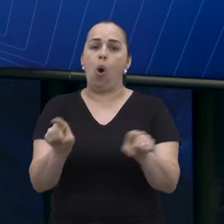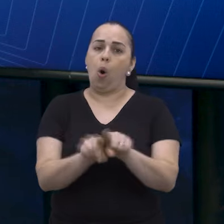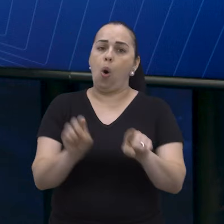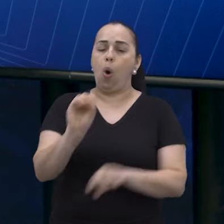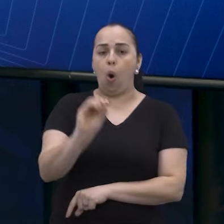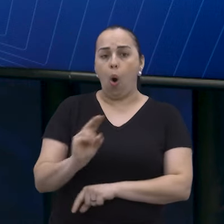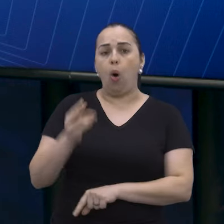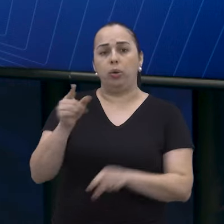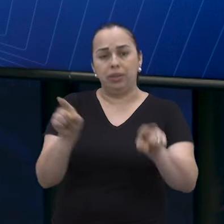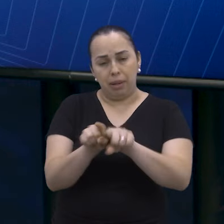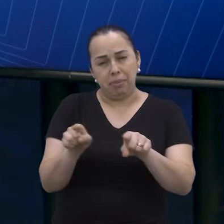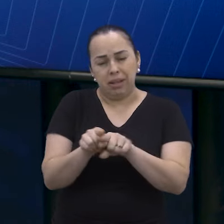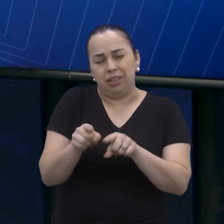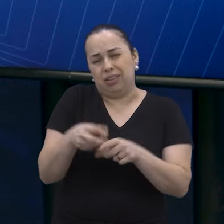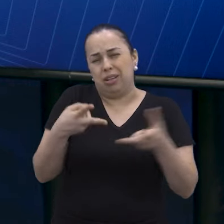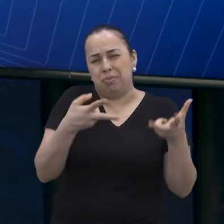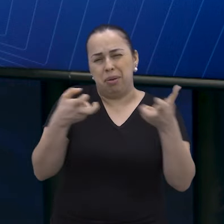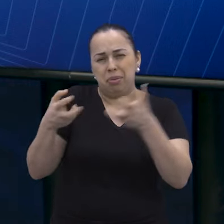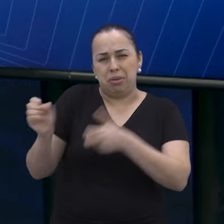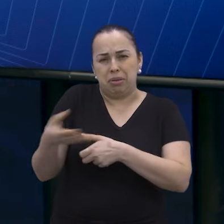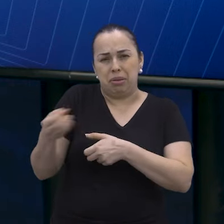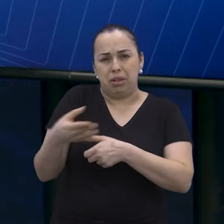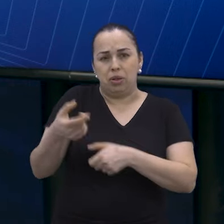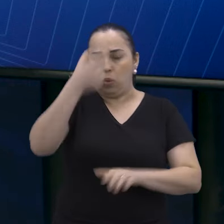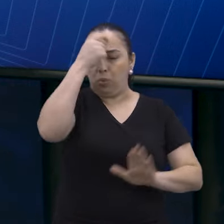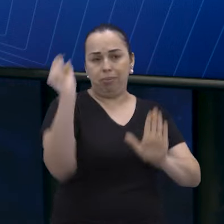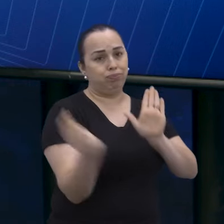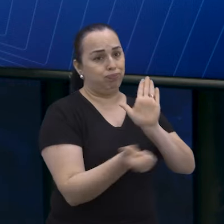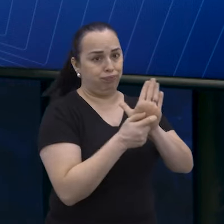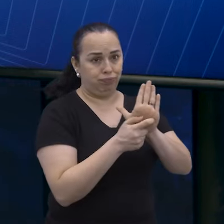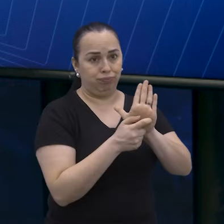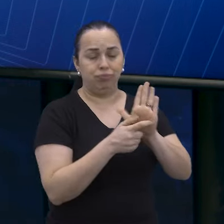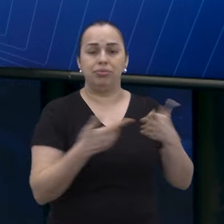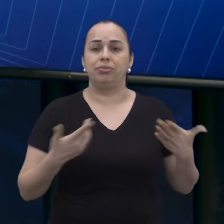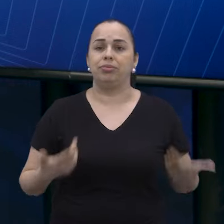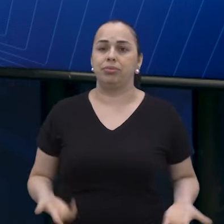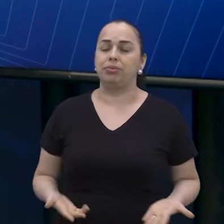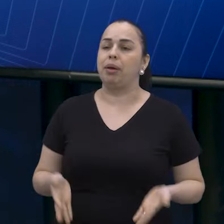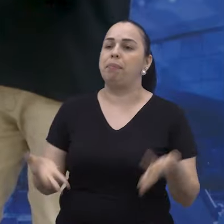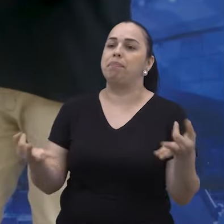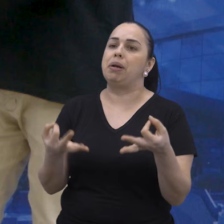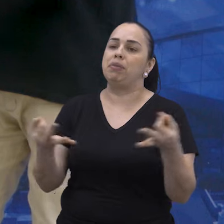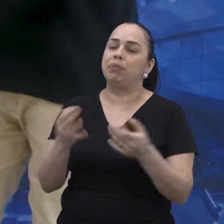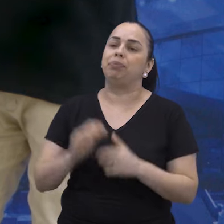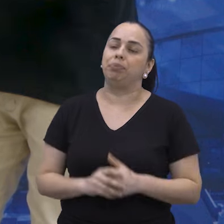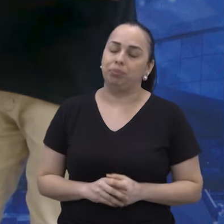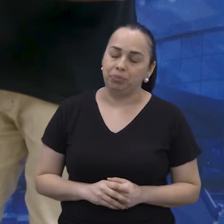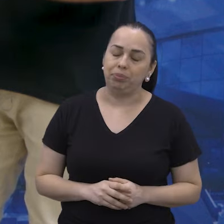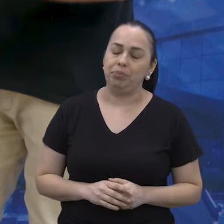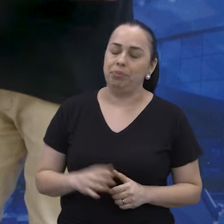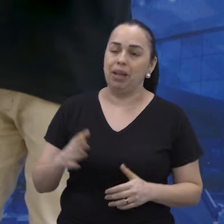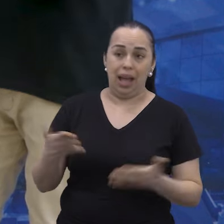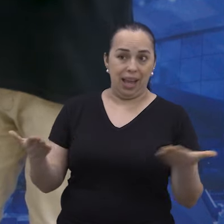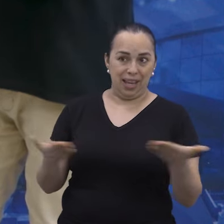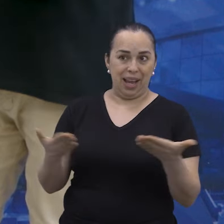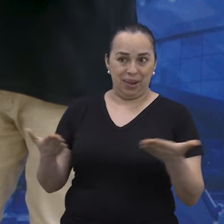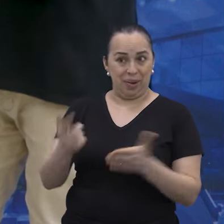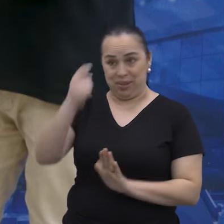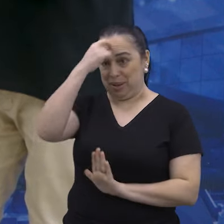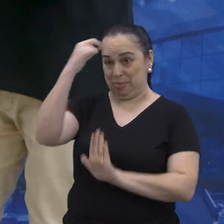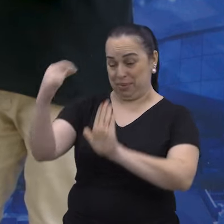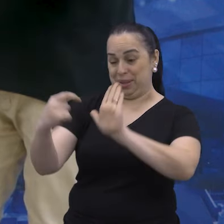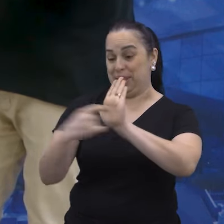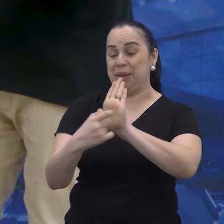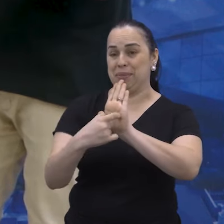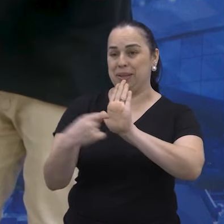até mesmo, o que a gente tem visto mais recentemente, uma inteligência artificial. Perfeito. E justamente em cima desse tema